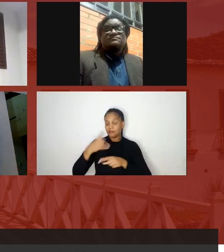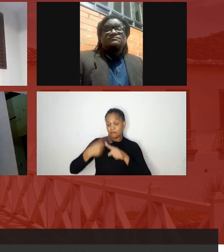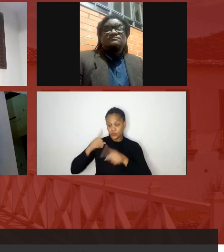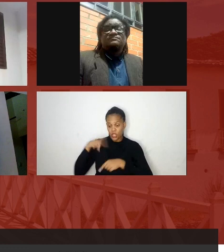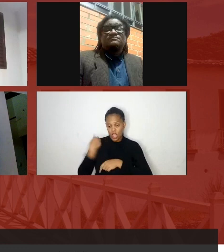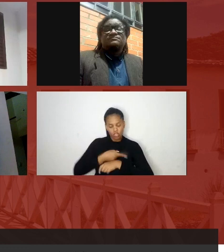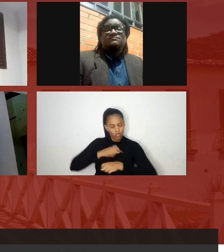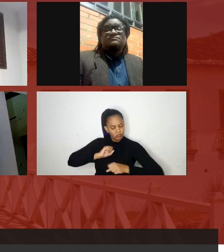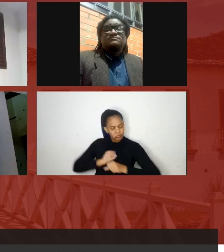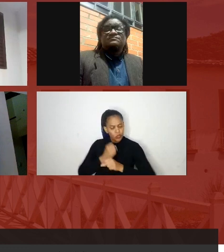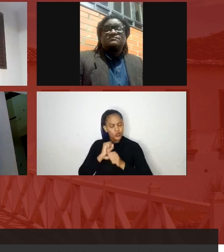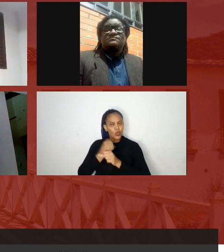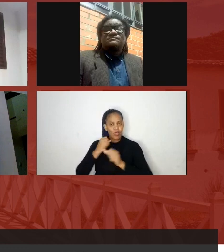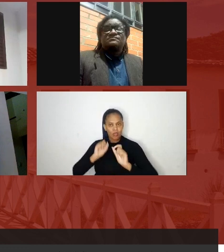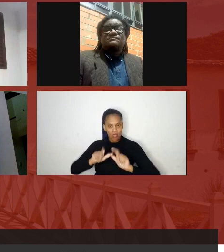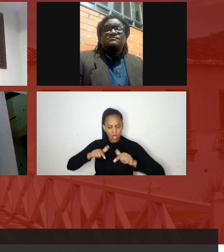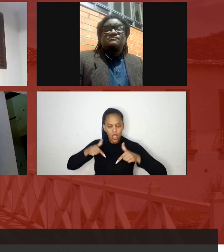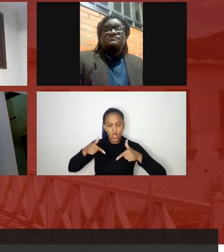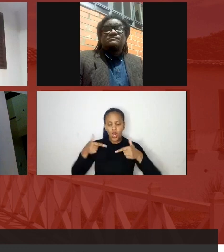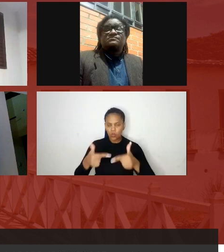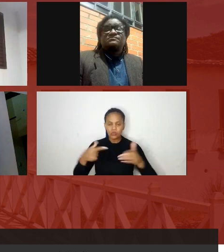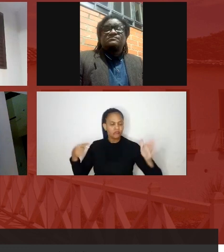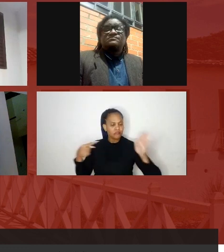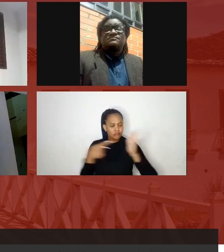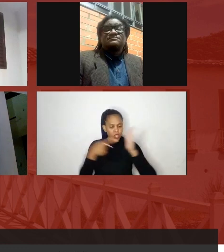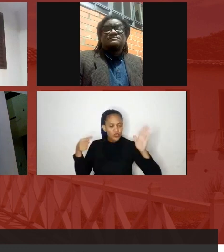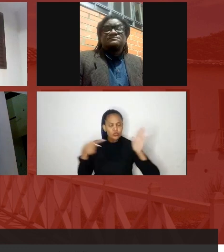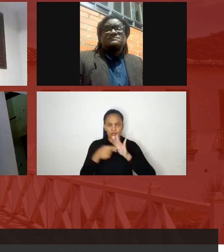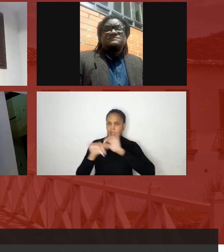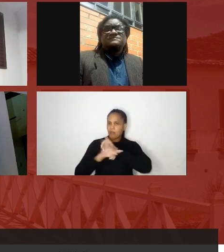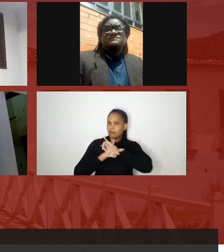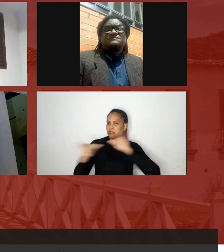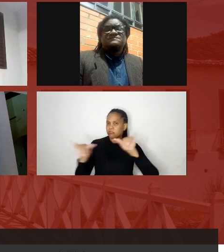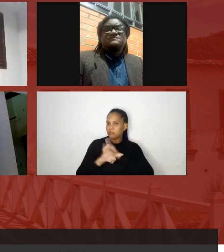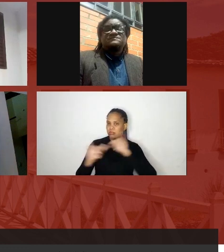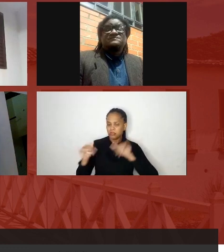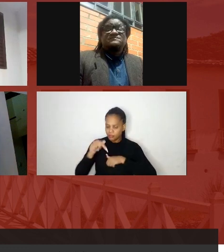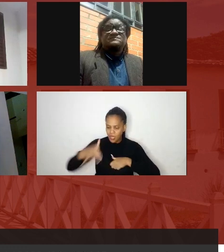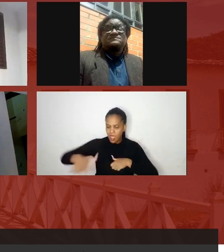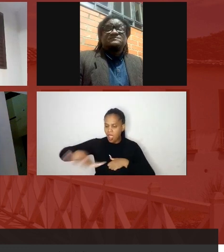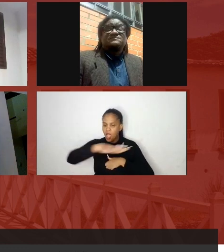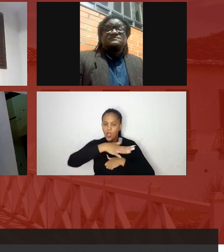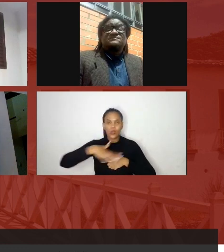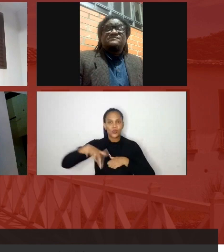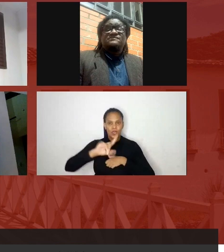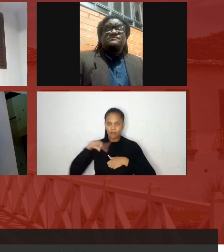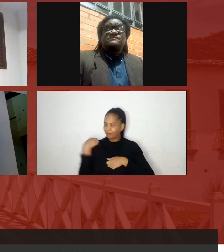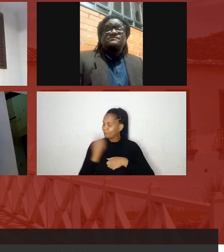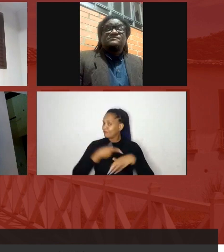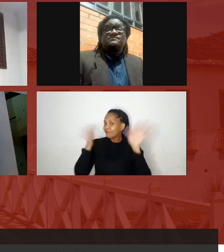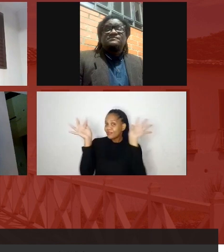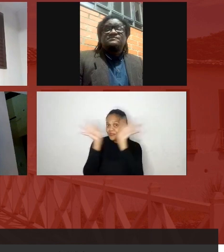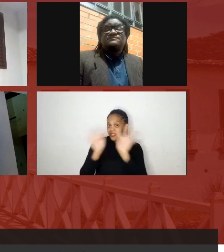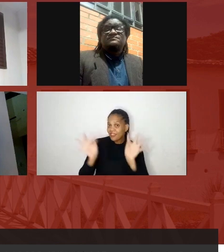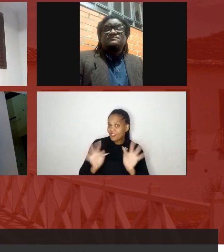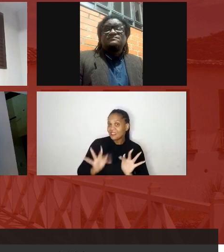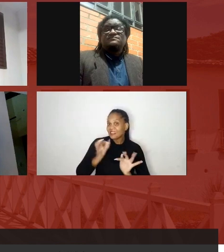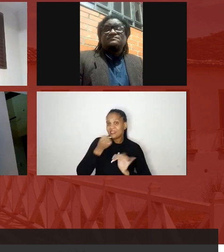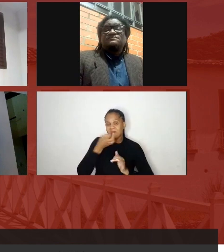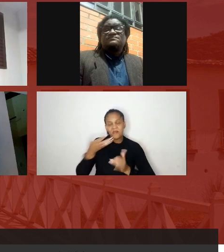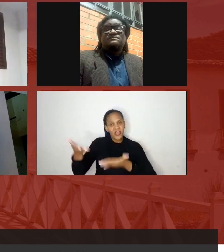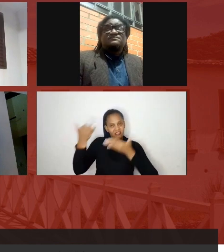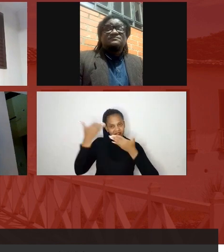luta que a gente denuncie e anuncie então esse é o espaço para isso a gente fica muito feliz damos as boas-vindas e